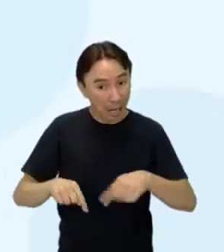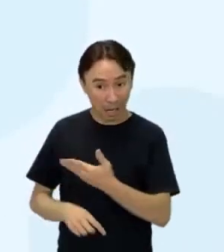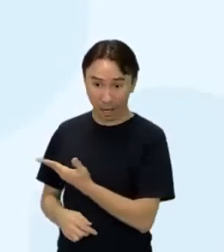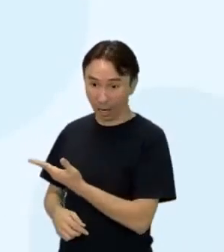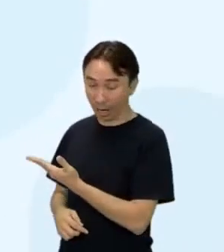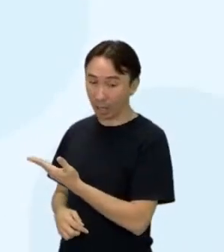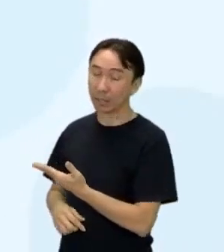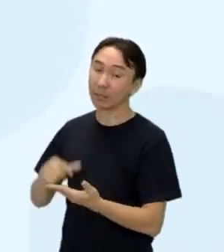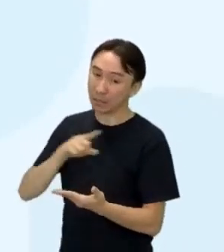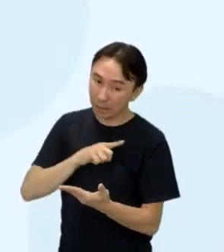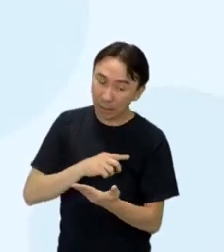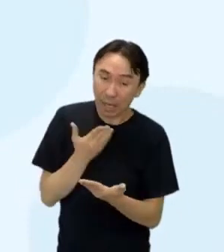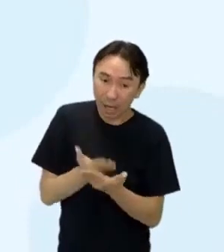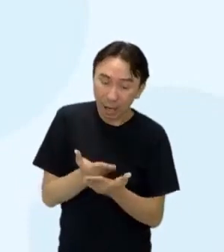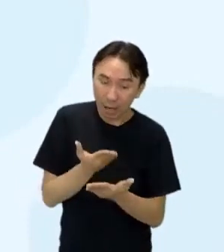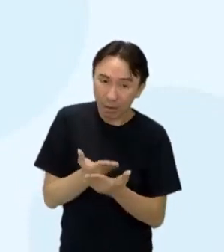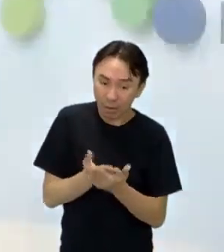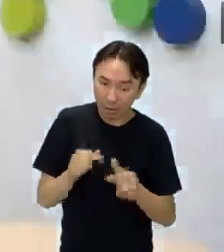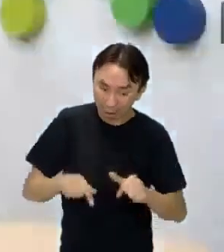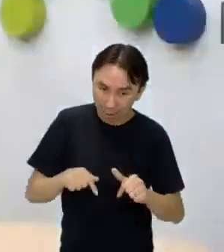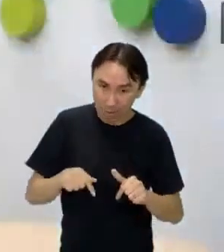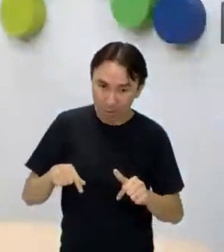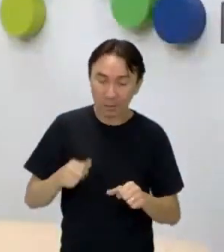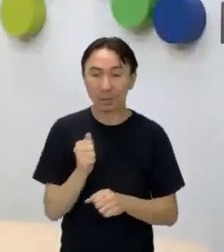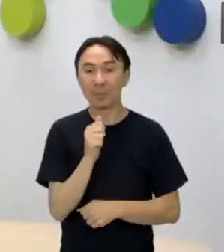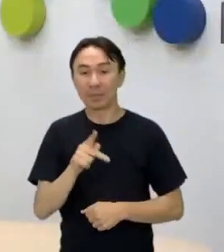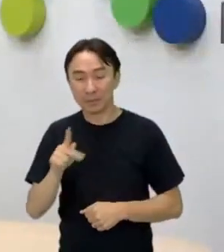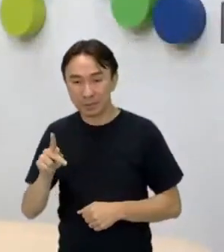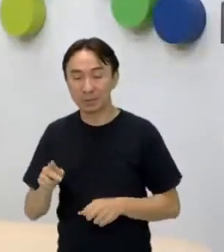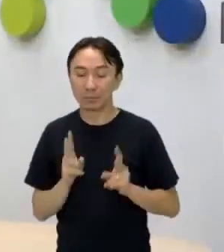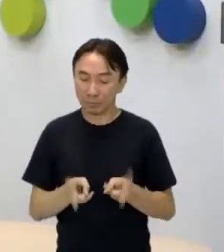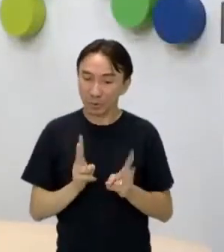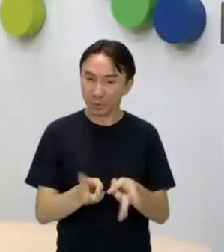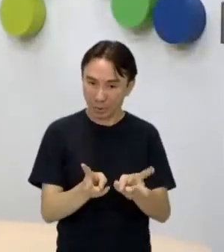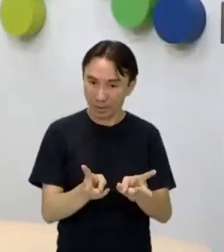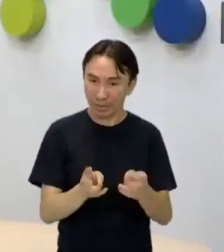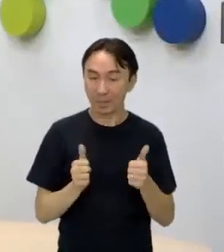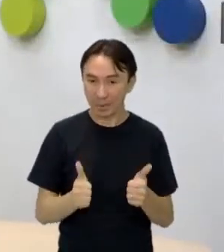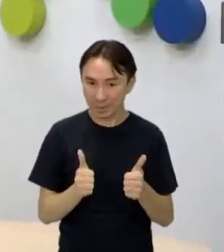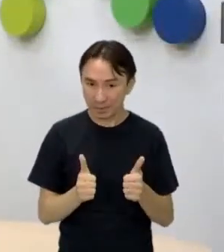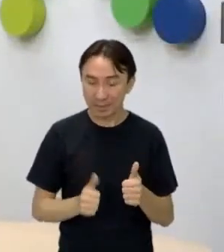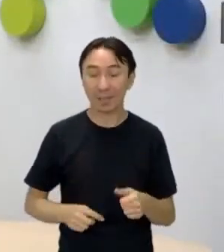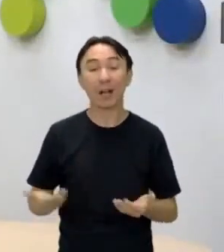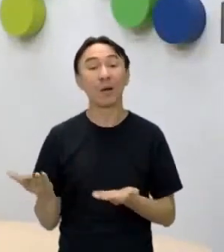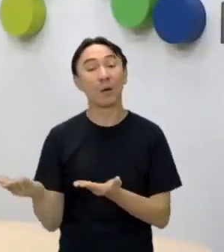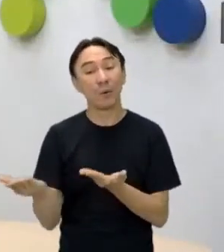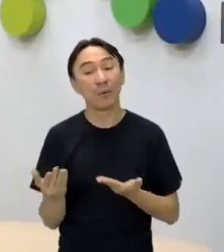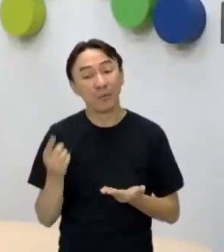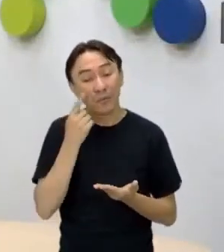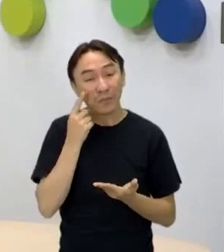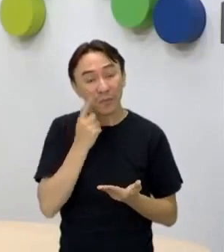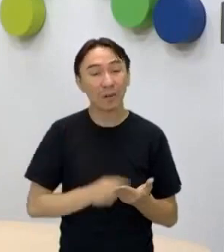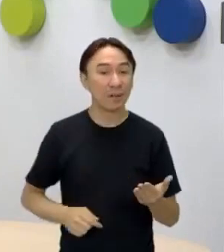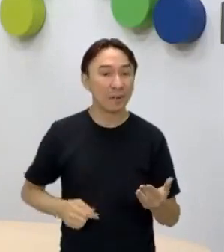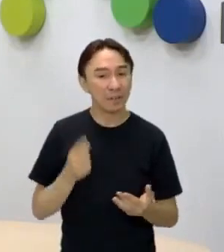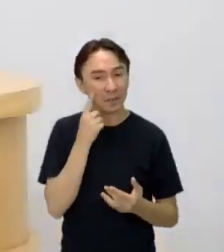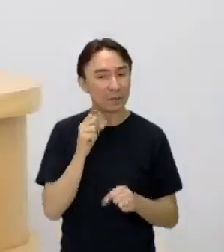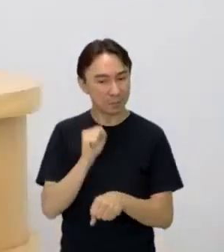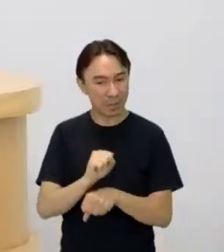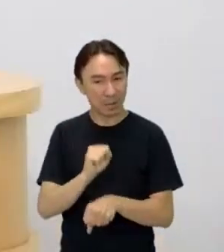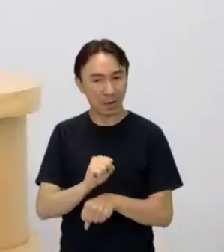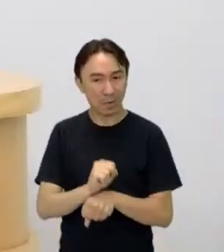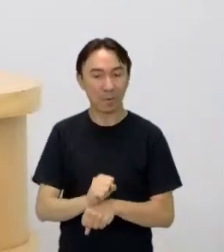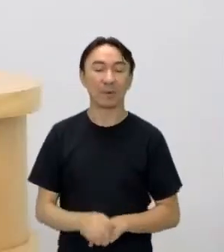continuar aqui com a interação. Aos demais, um grande abraço, avalia a nossa aula, e vamos chamar a vinheta para a interação. Gente, até mais!